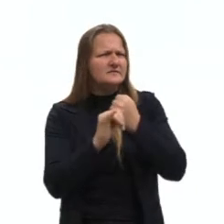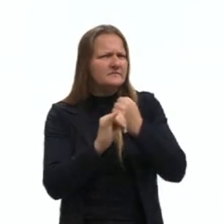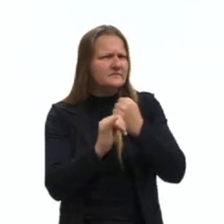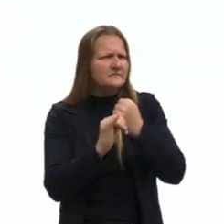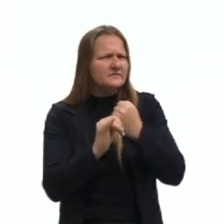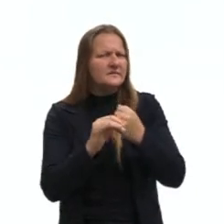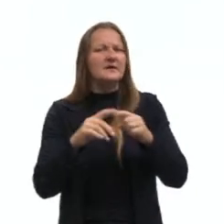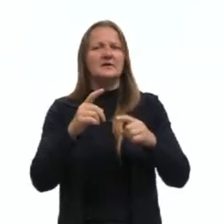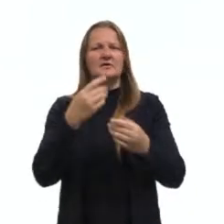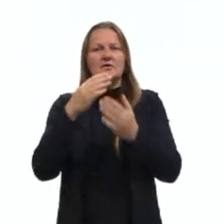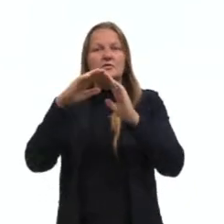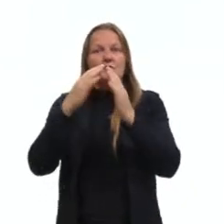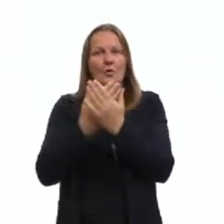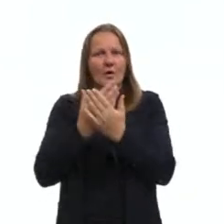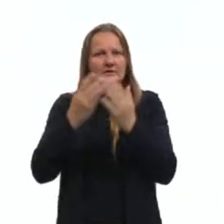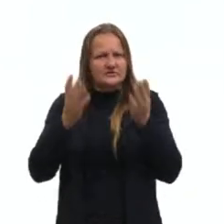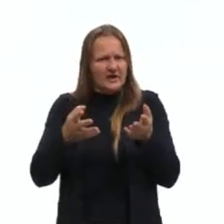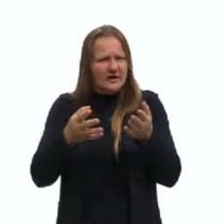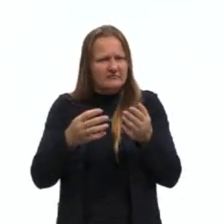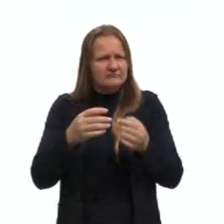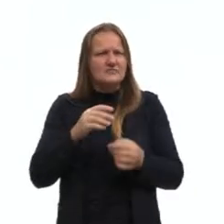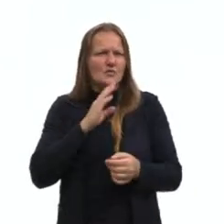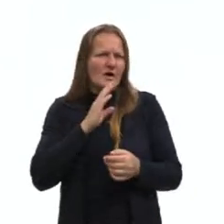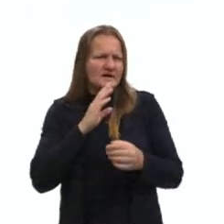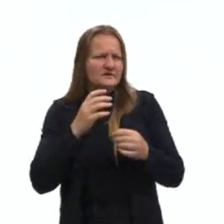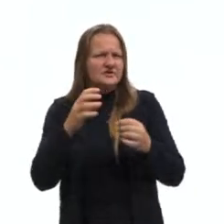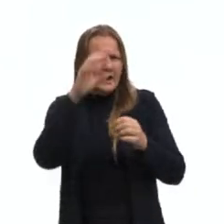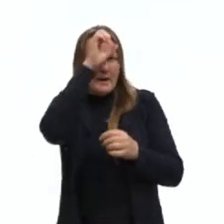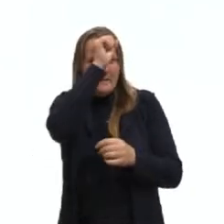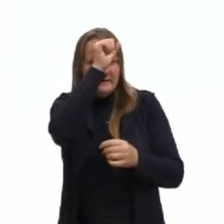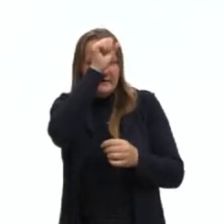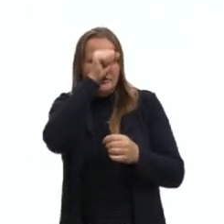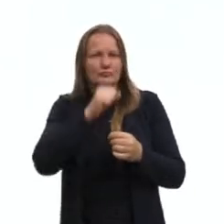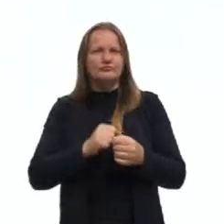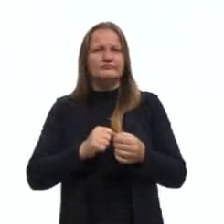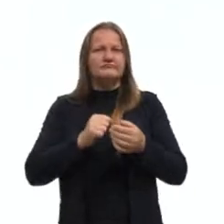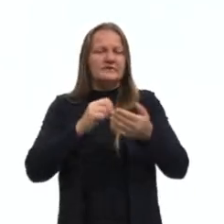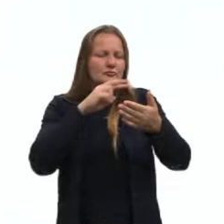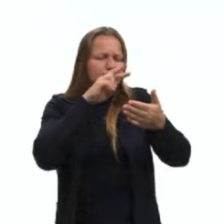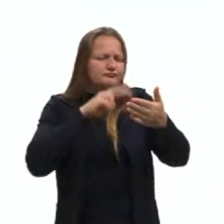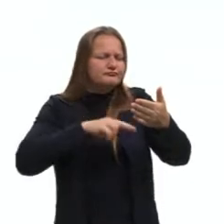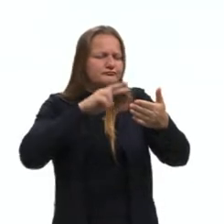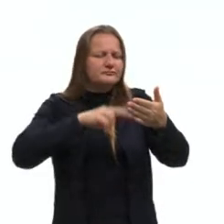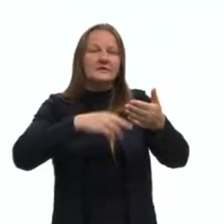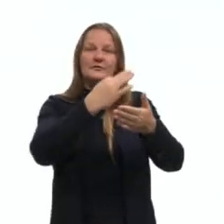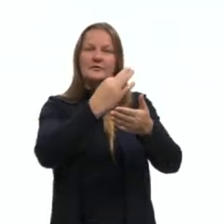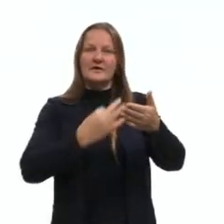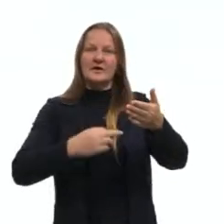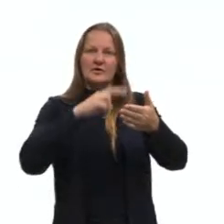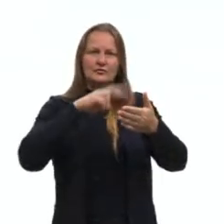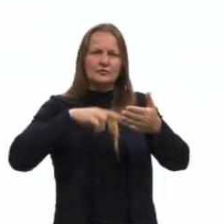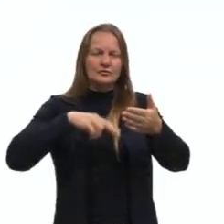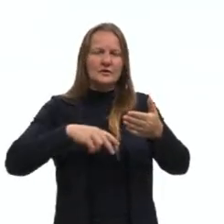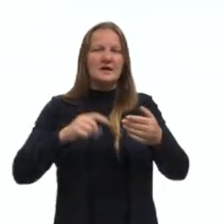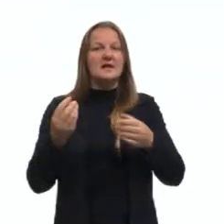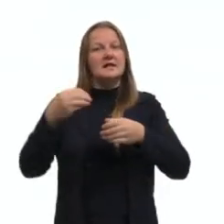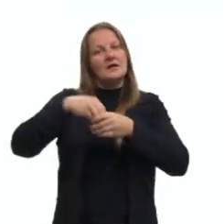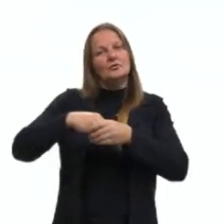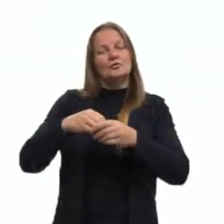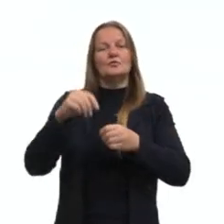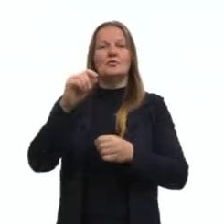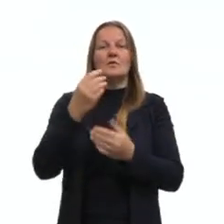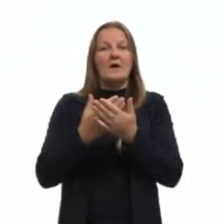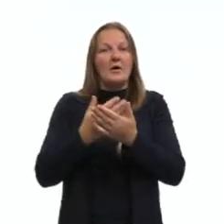vocês já devem ter trabalhado crônicas, ter feito interpretação textual de crônicas lá nas aulas de língua portuguesa,